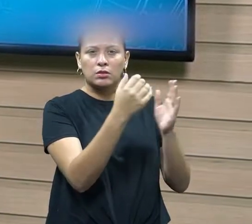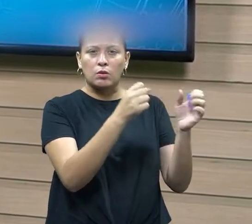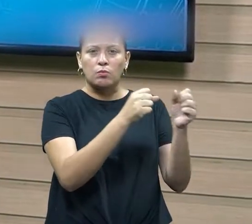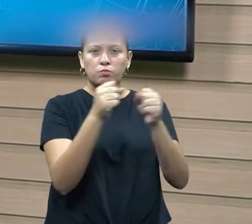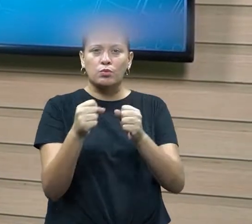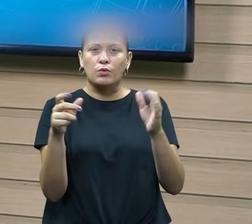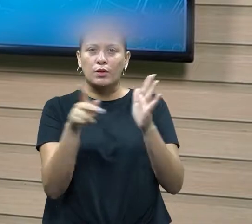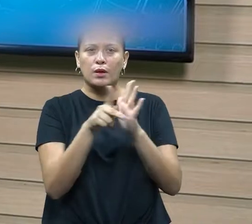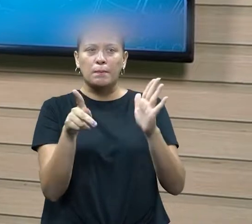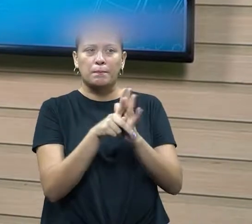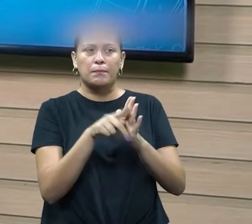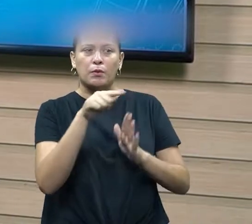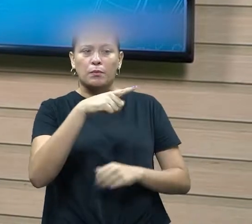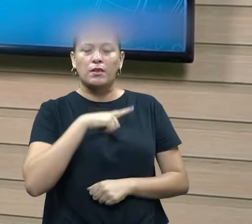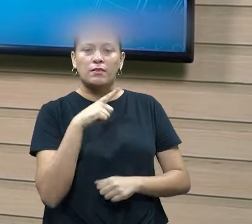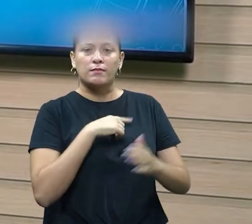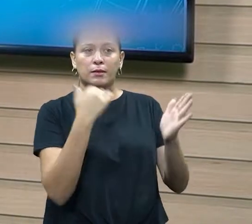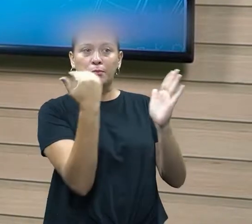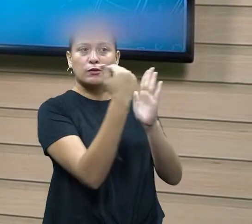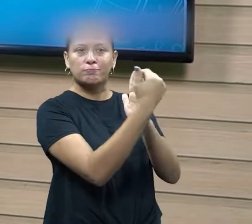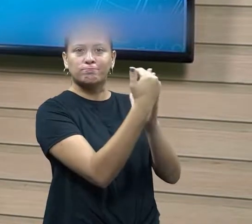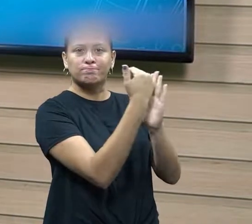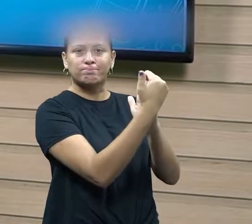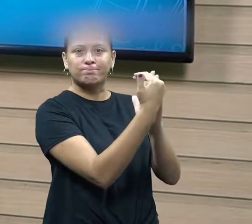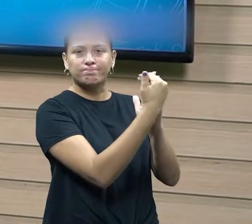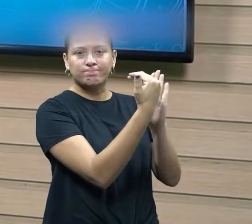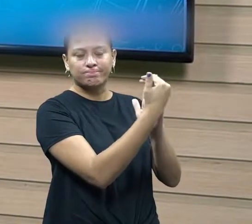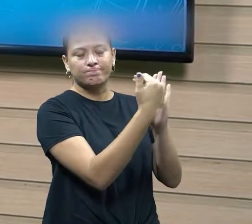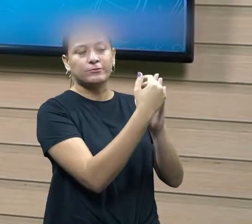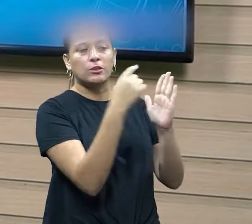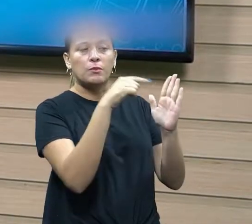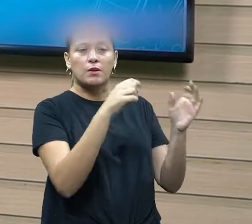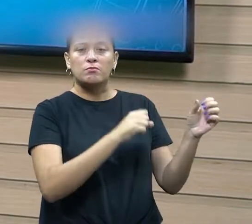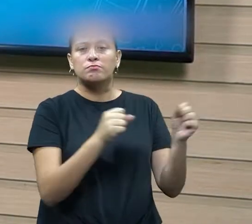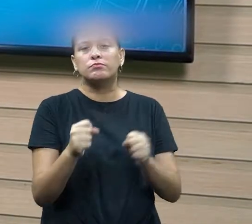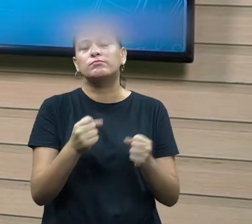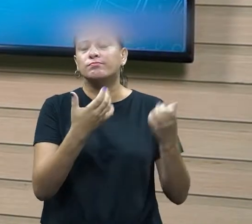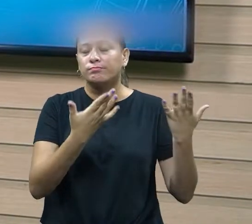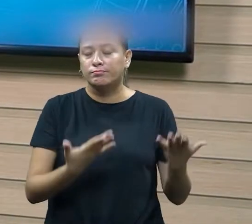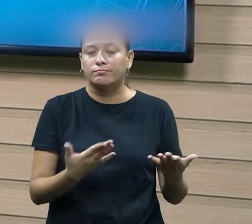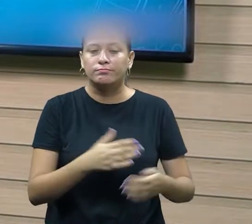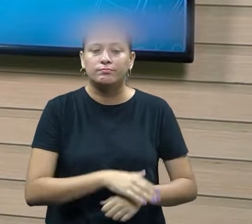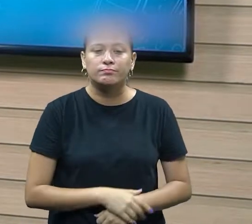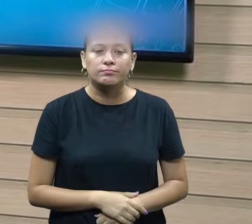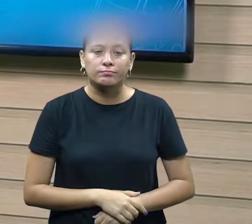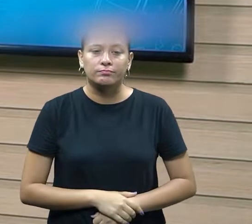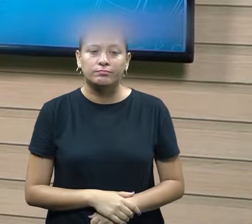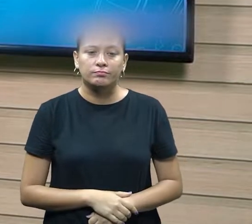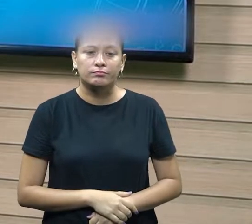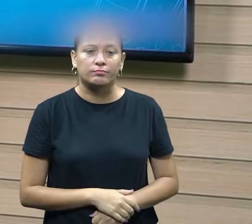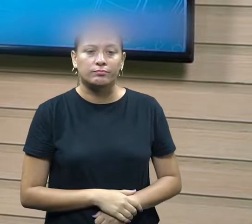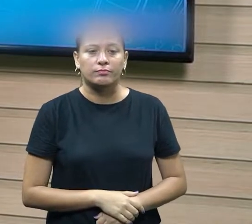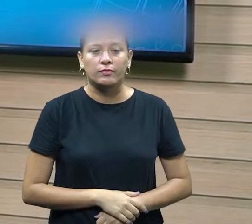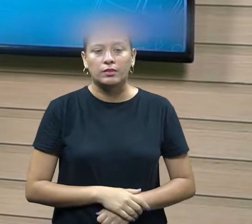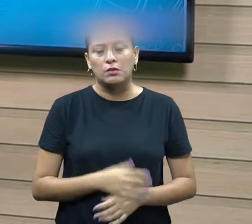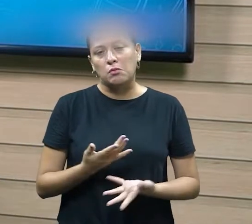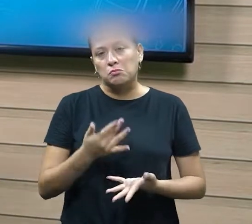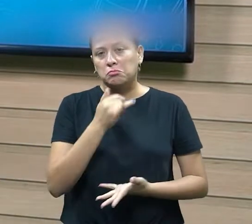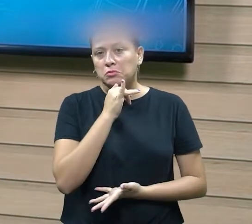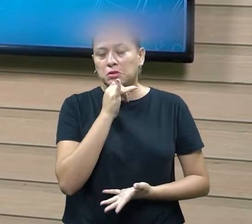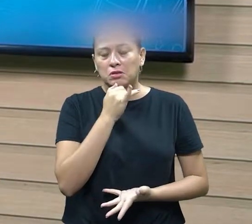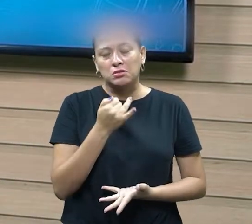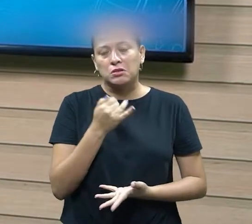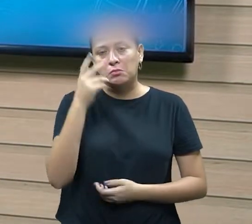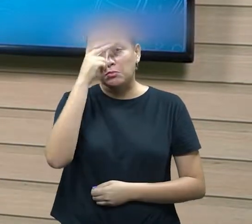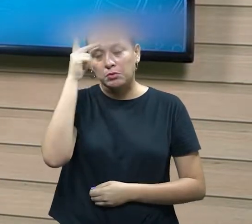mais sobre ele justamente porque ele está aqui no topo da hierarquia e normalmente isso acontece em relação ao empresário que